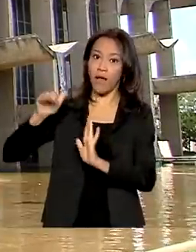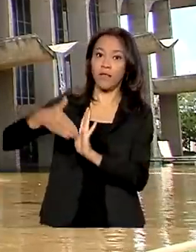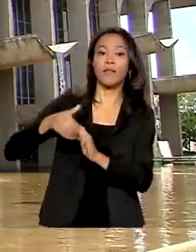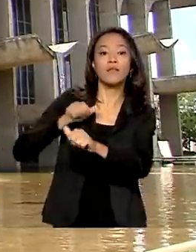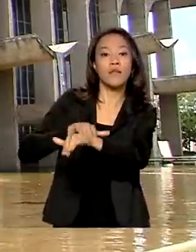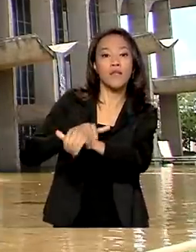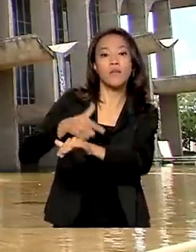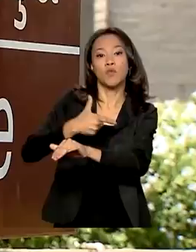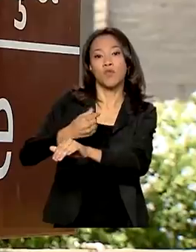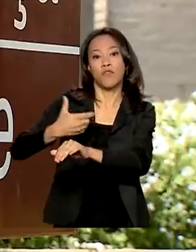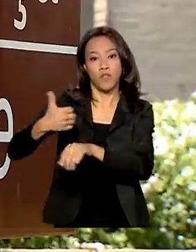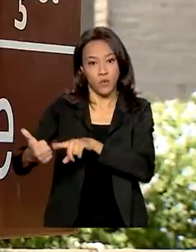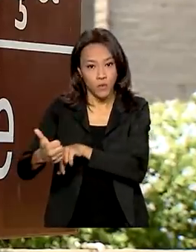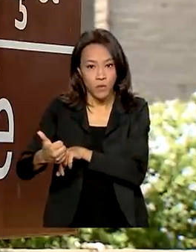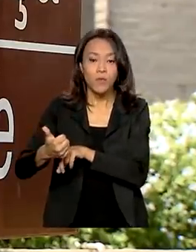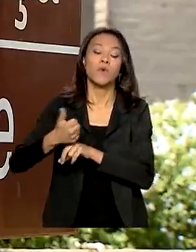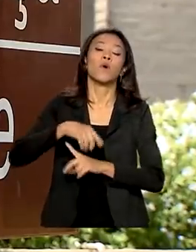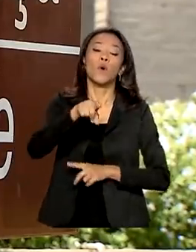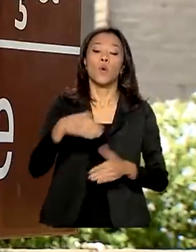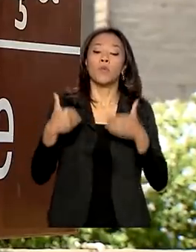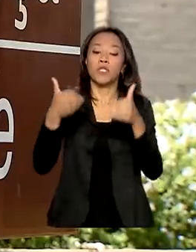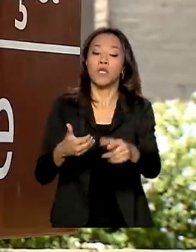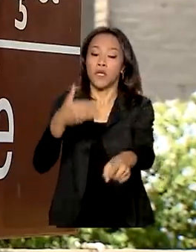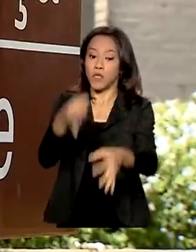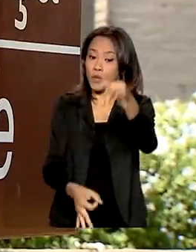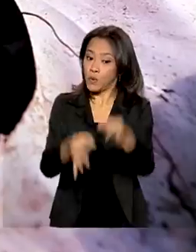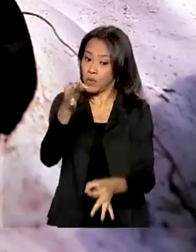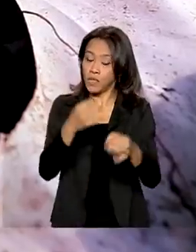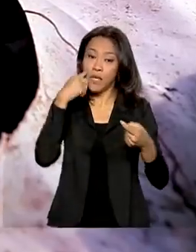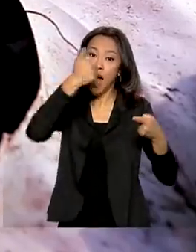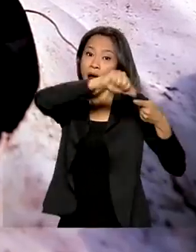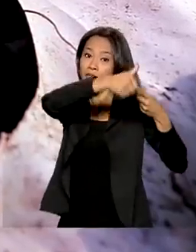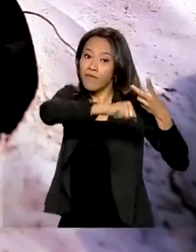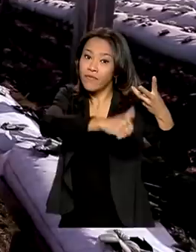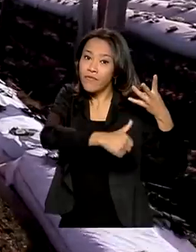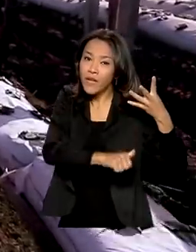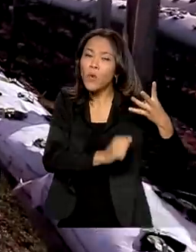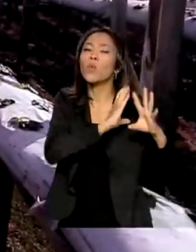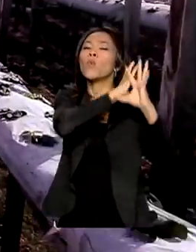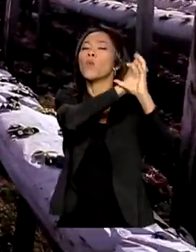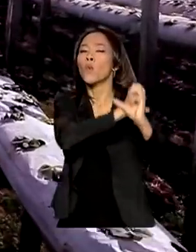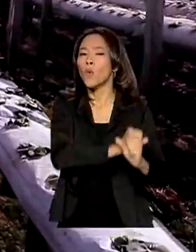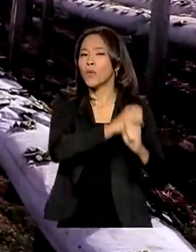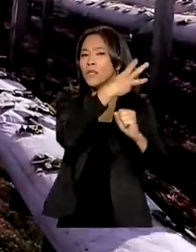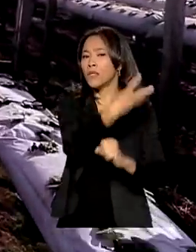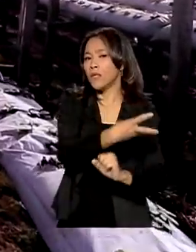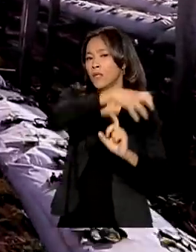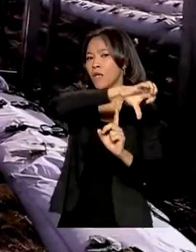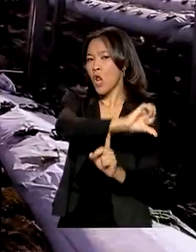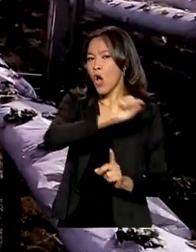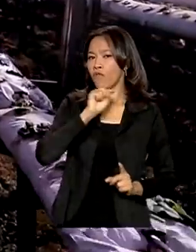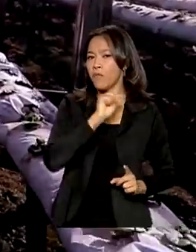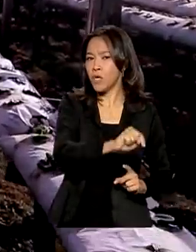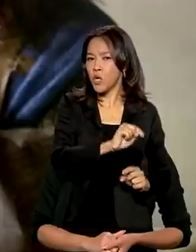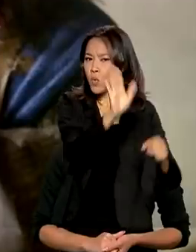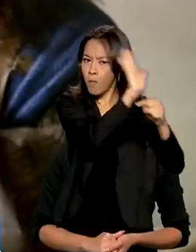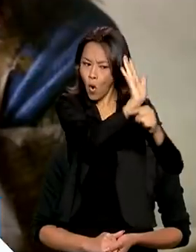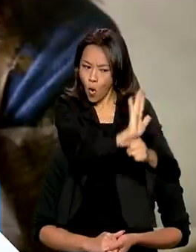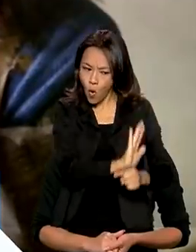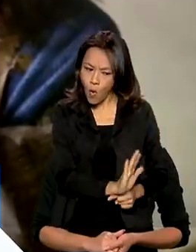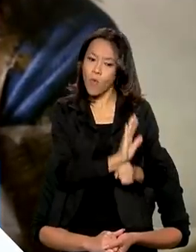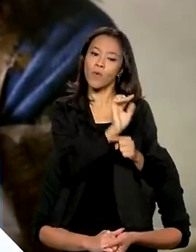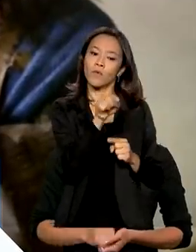Ministério da Justiça fez análise de mais de 39 mil conteúdos audiovisuais,